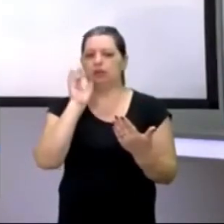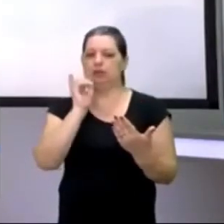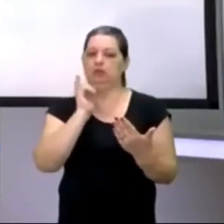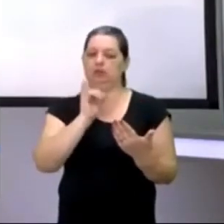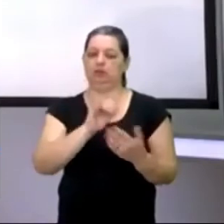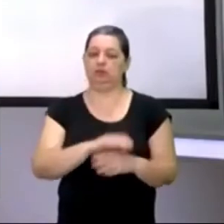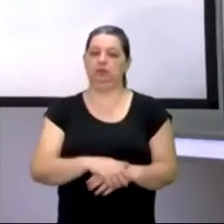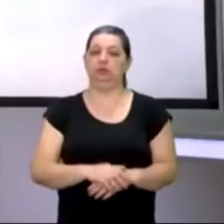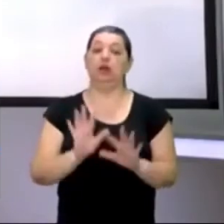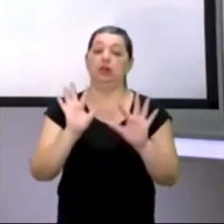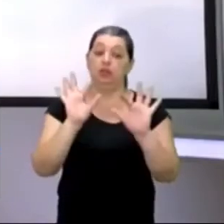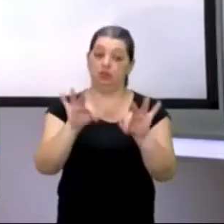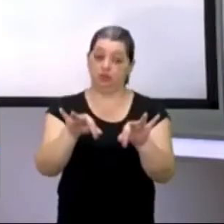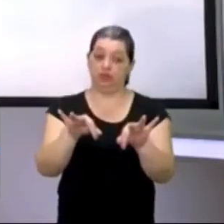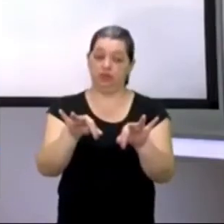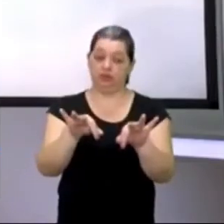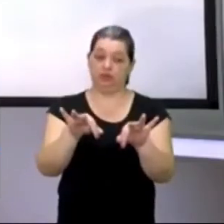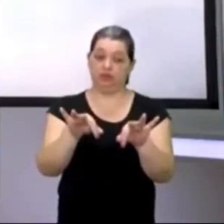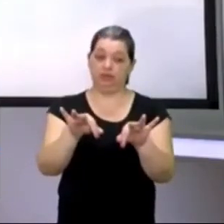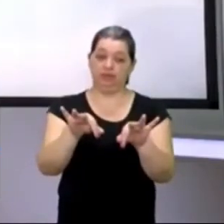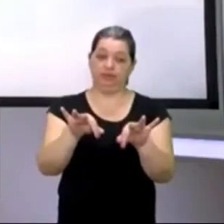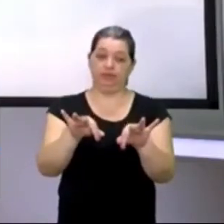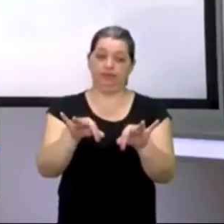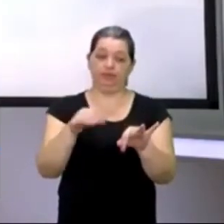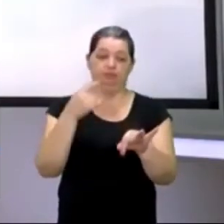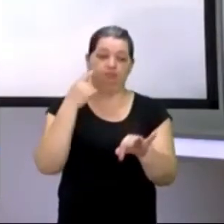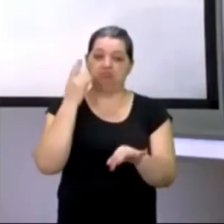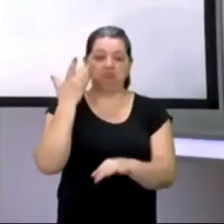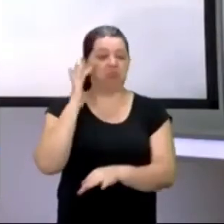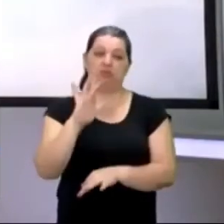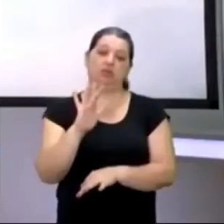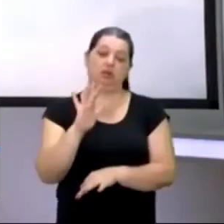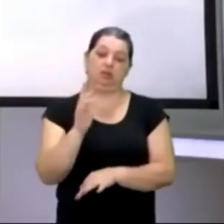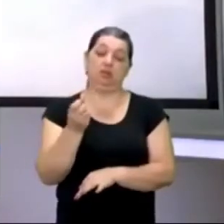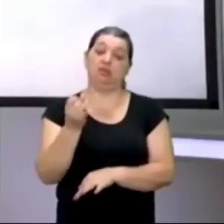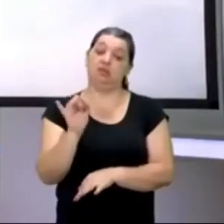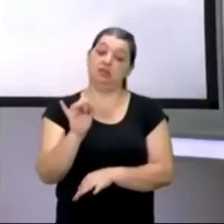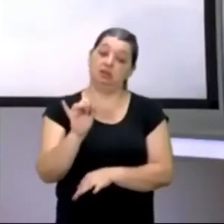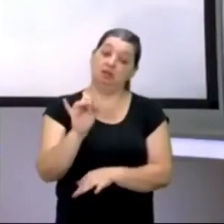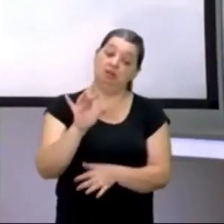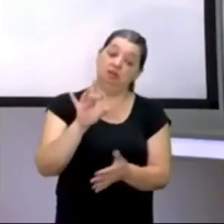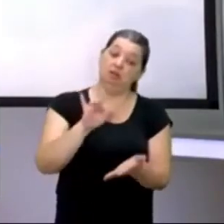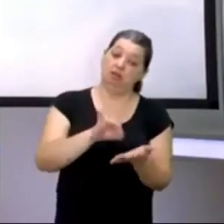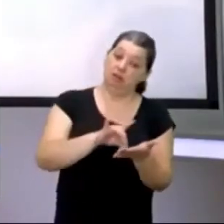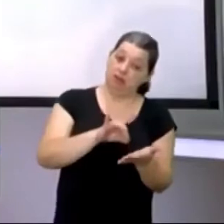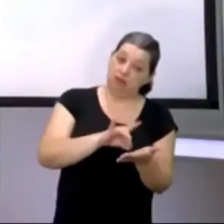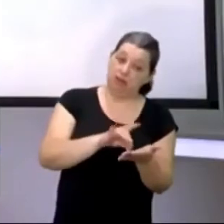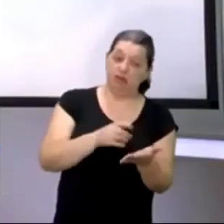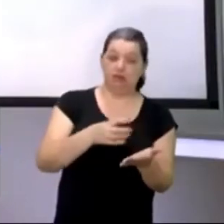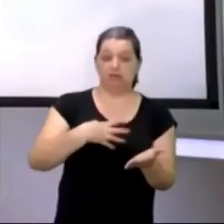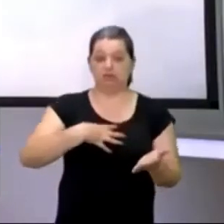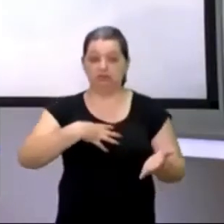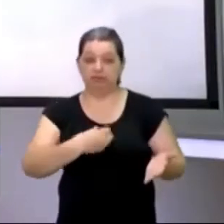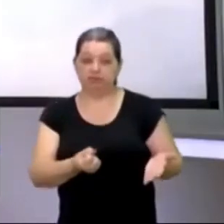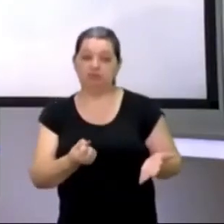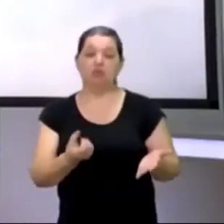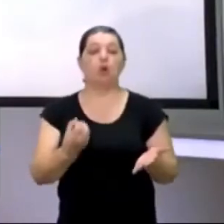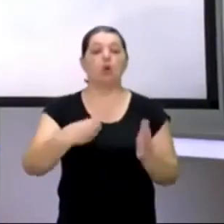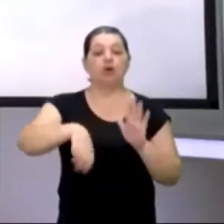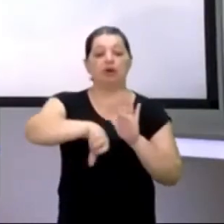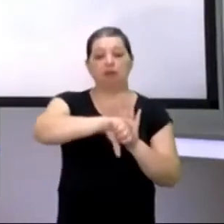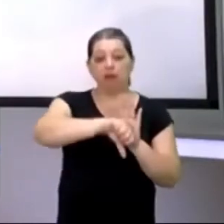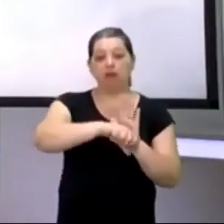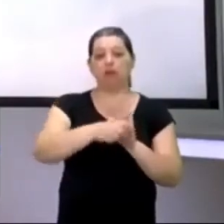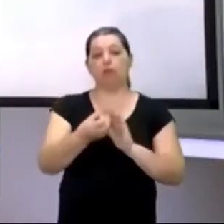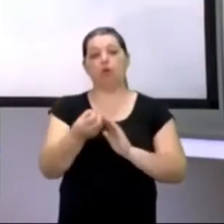fecha sem saber se foi suicídio ou se foi assassinado ou foi algum crime. Ou